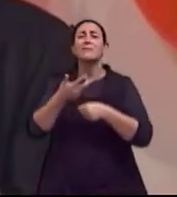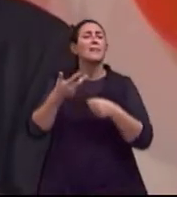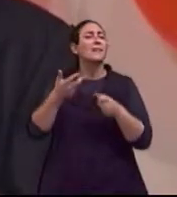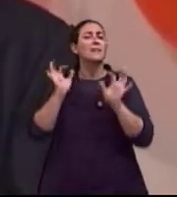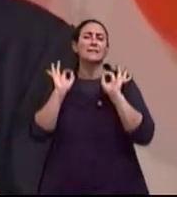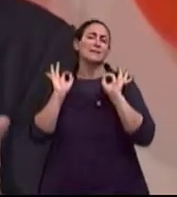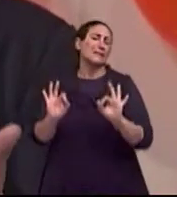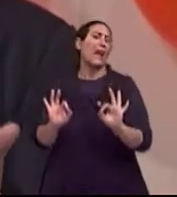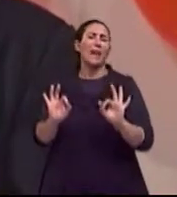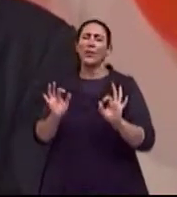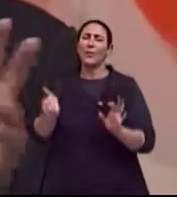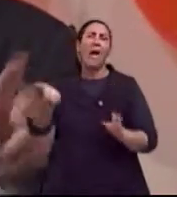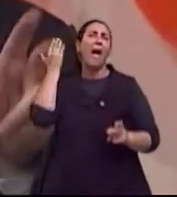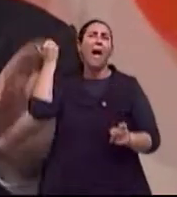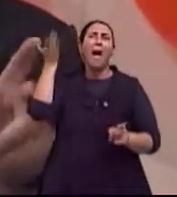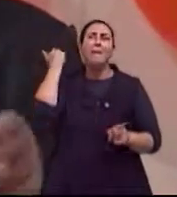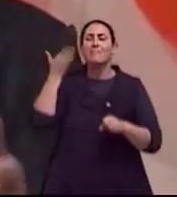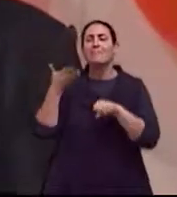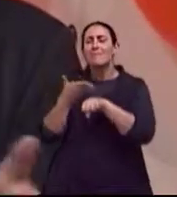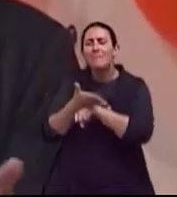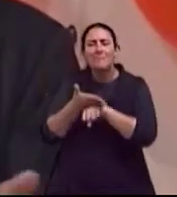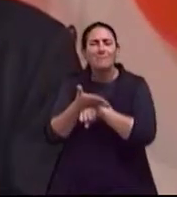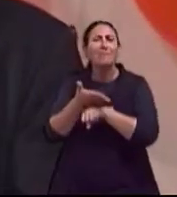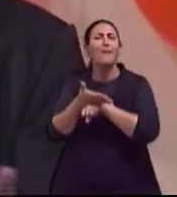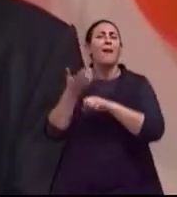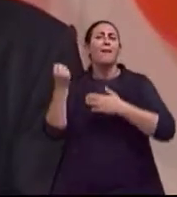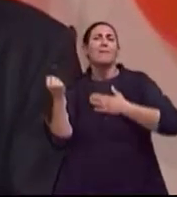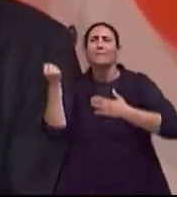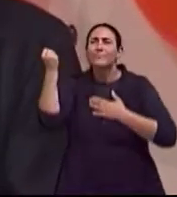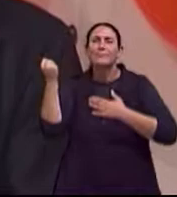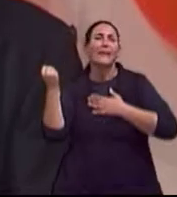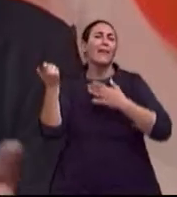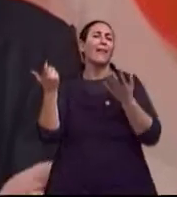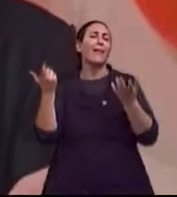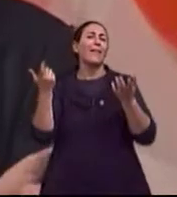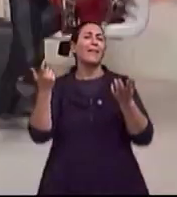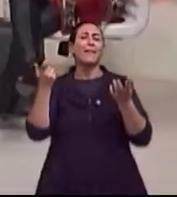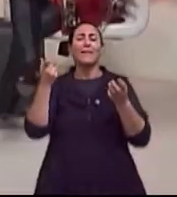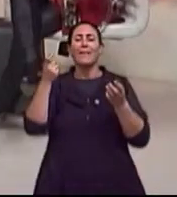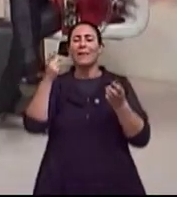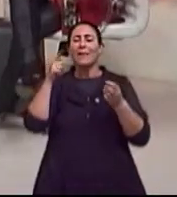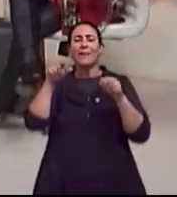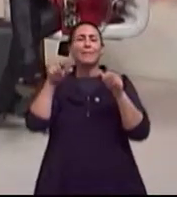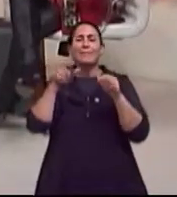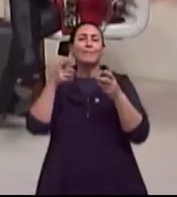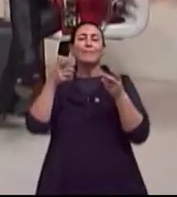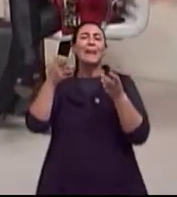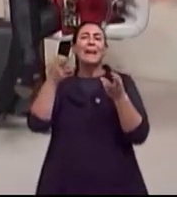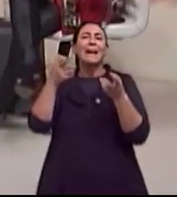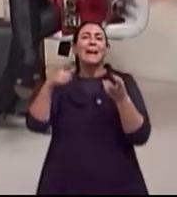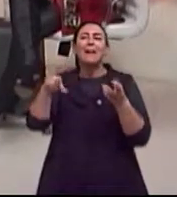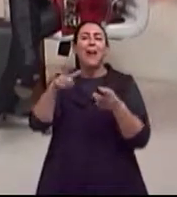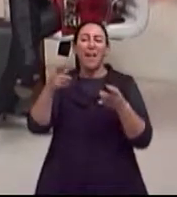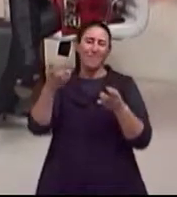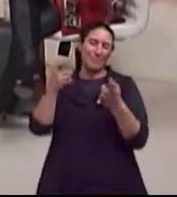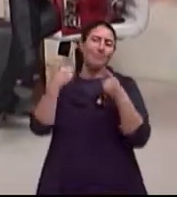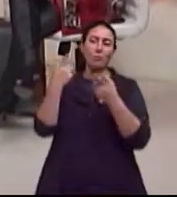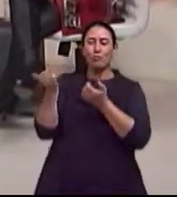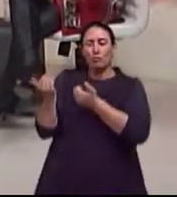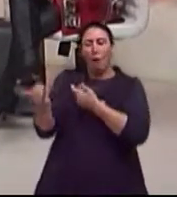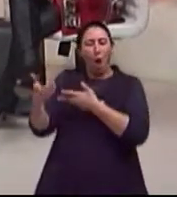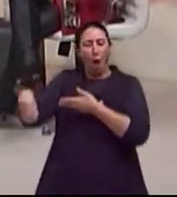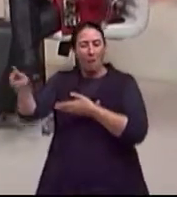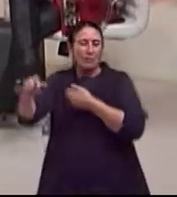frequentavam muito mais bailes, né? Dançar o twist. hoje não temos mais essa, mas é a balada, noite e tal.